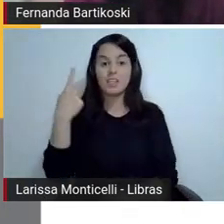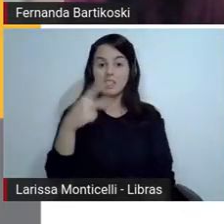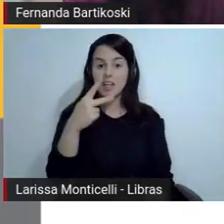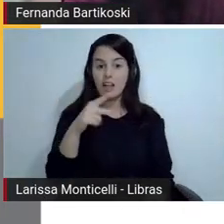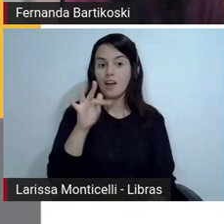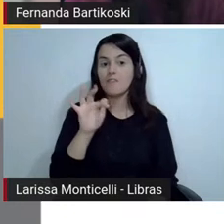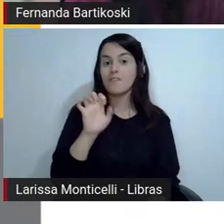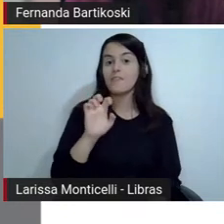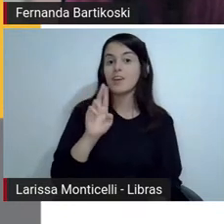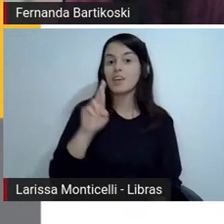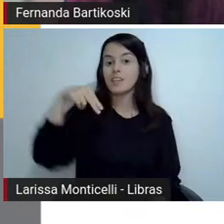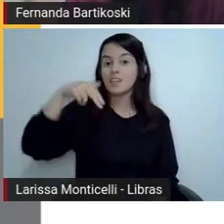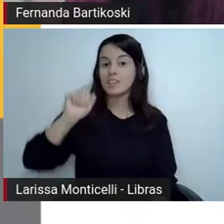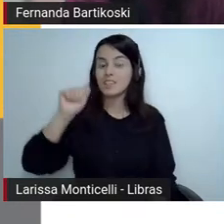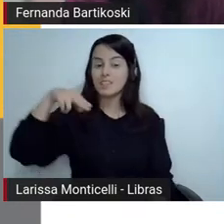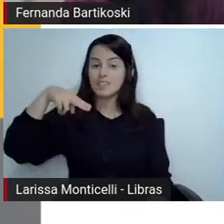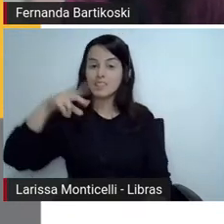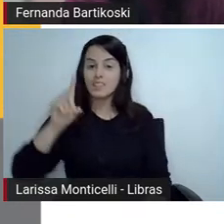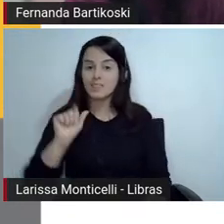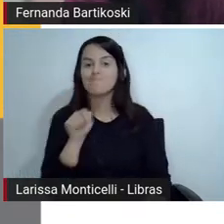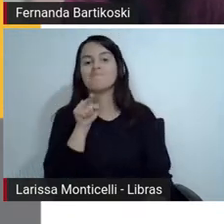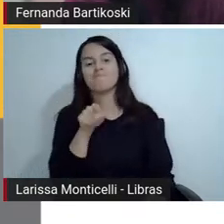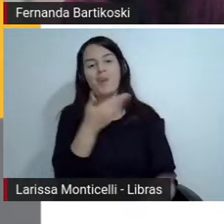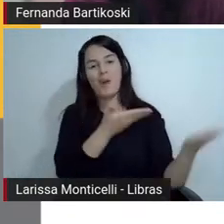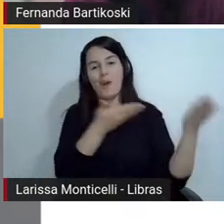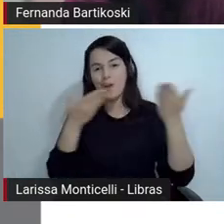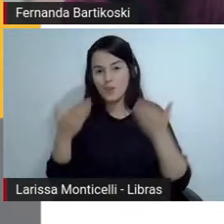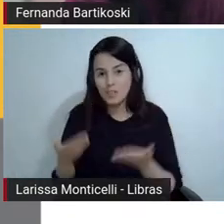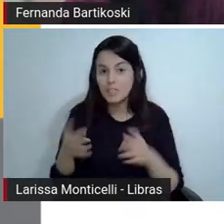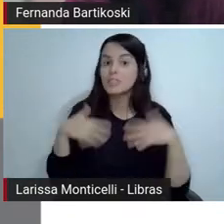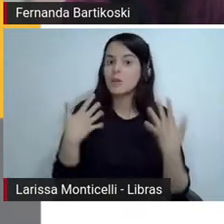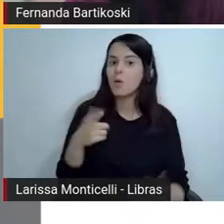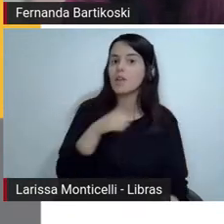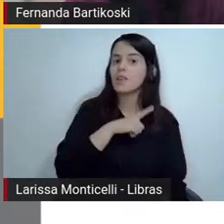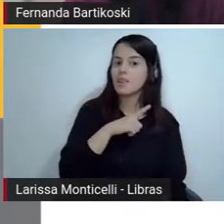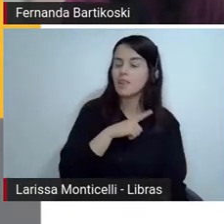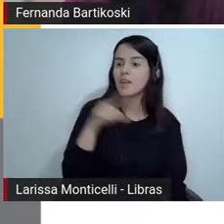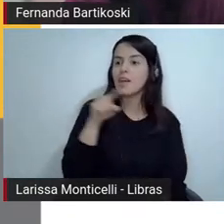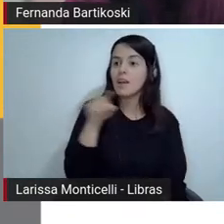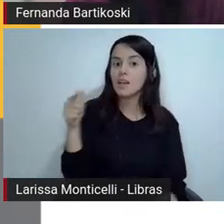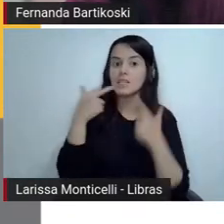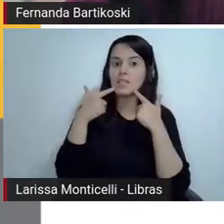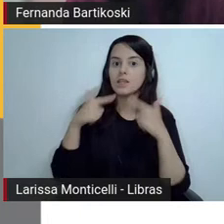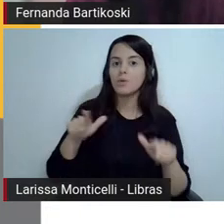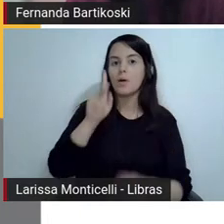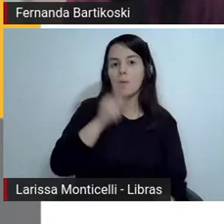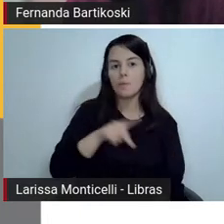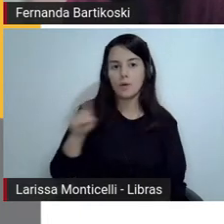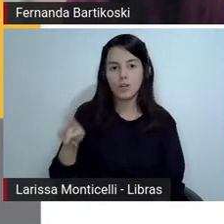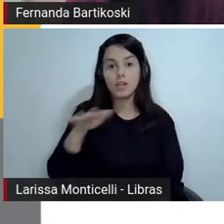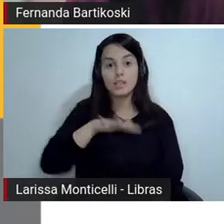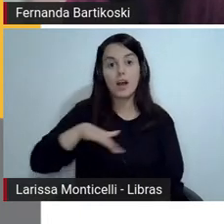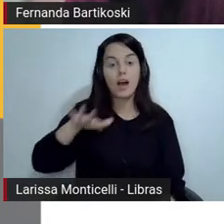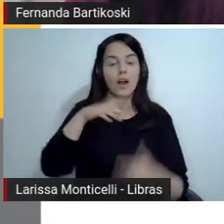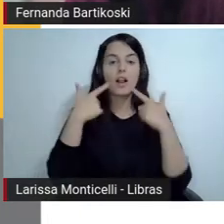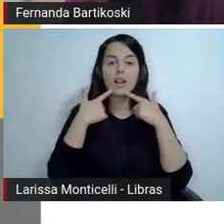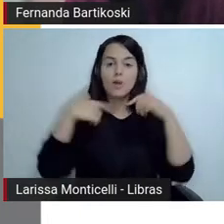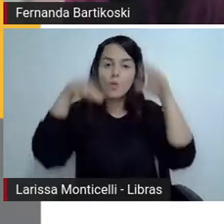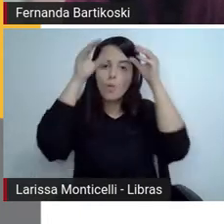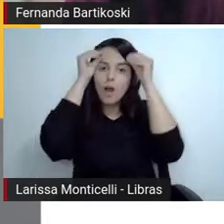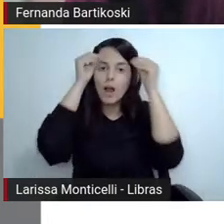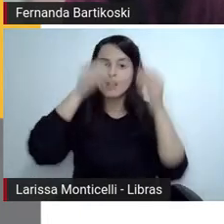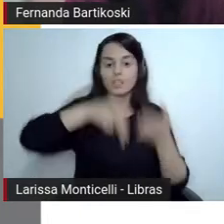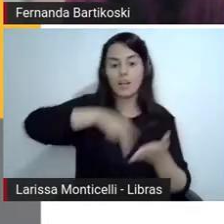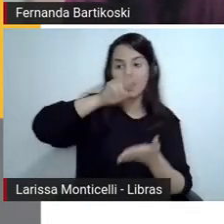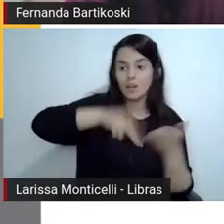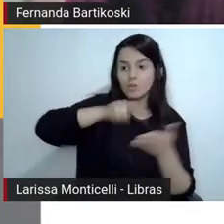portuguesa, uma inclinação natural pela área da linguagem e a leitura, mas o quanto a